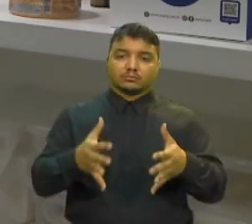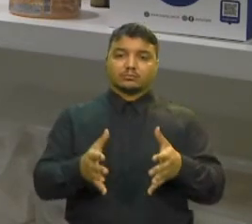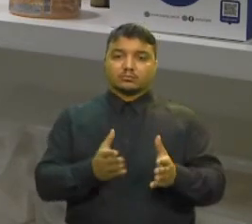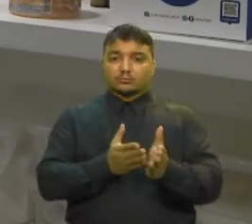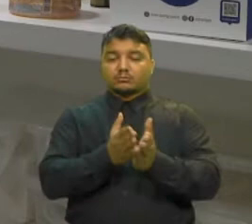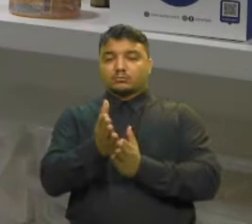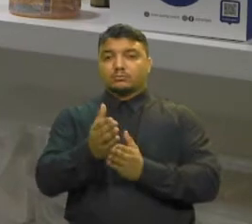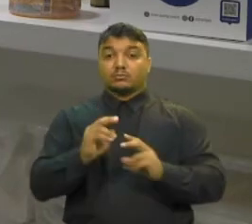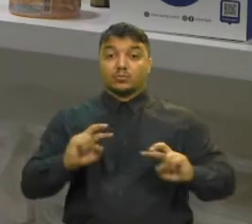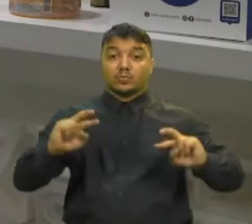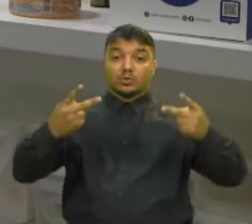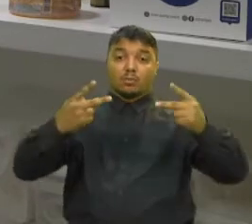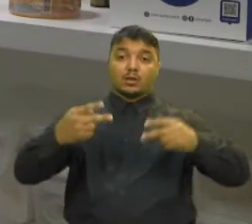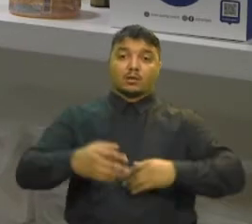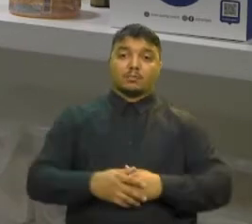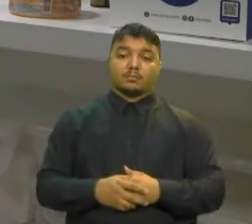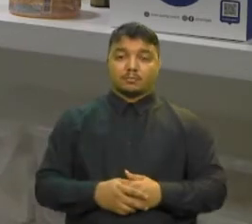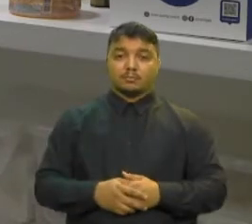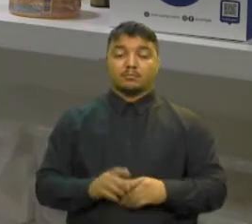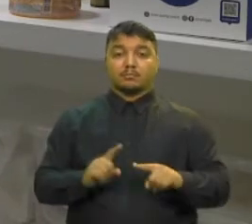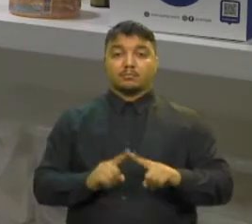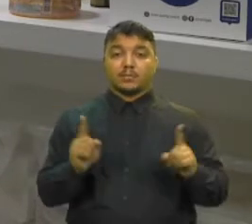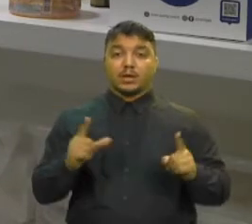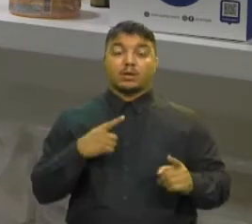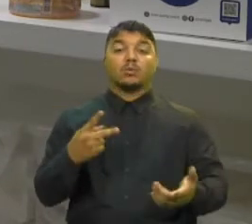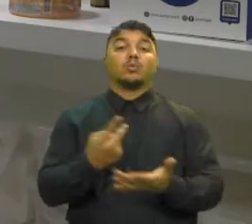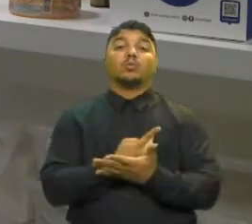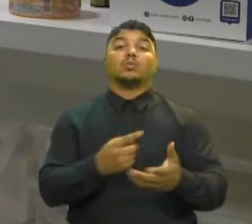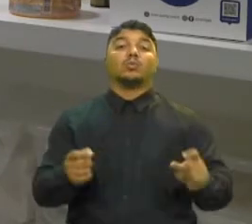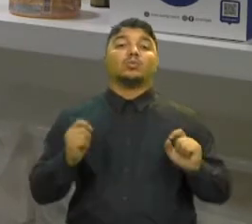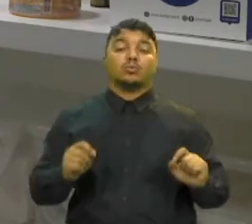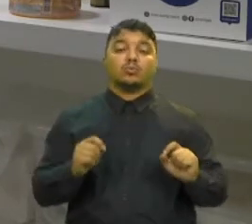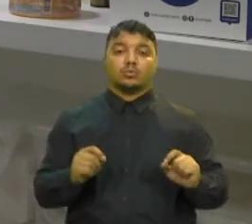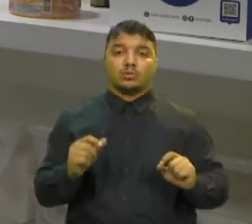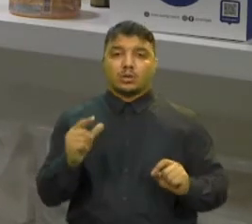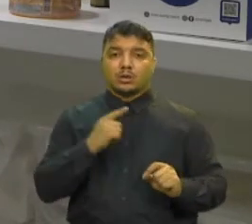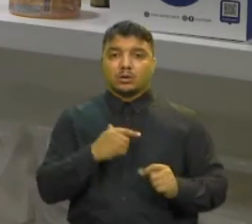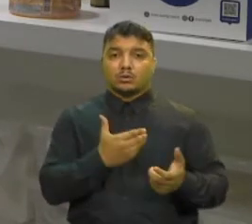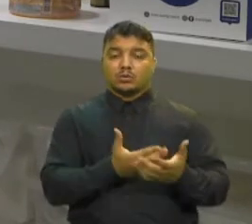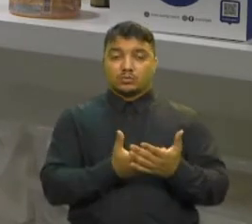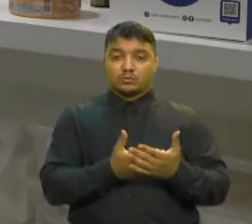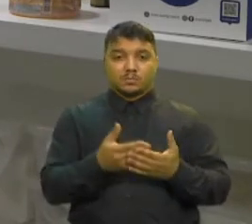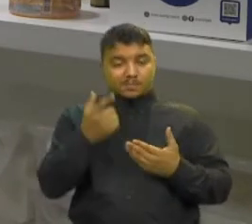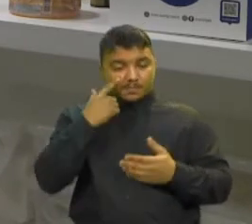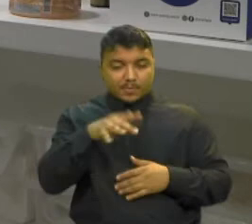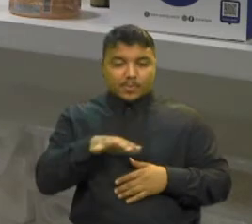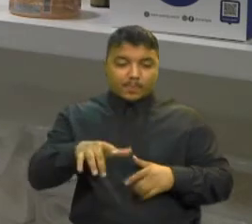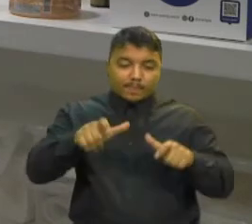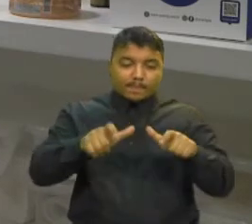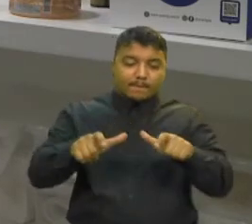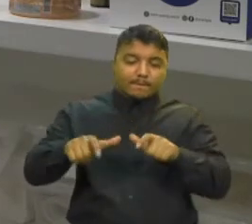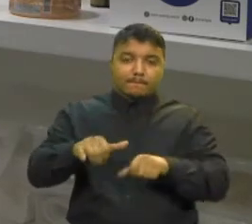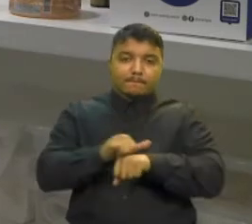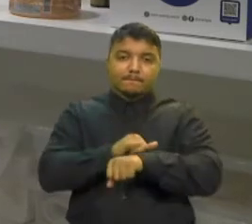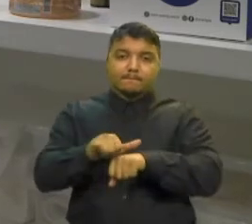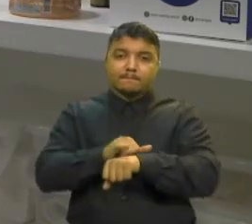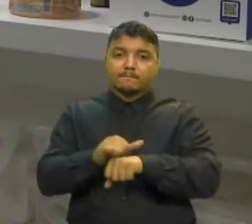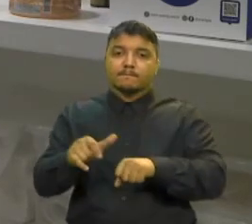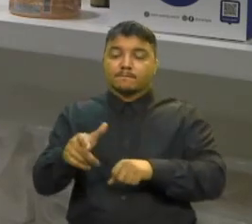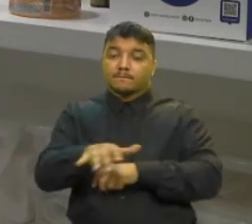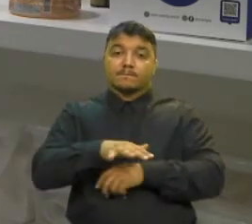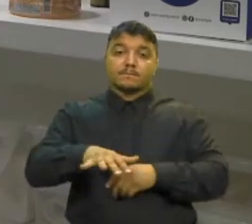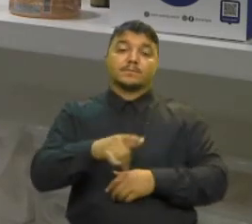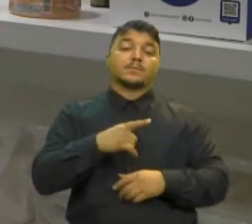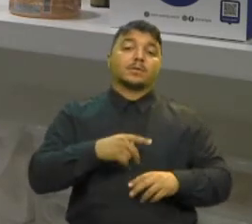dobraram Só que o que aconteceu? Eu estudando a localização, a gente está no corredor de negócios